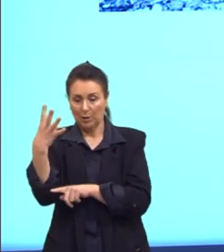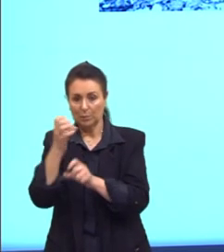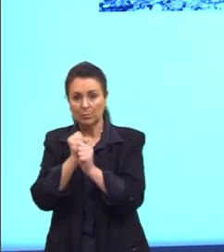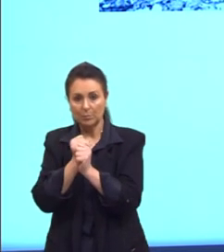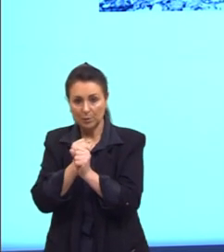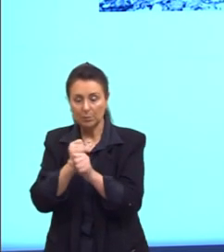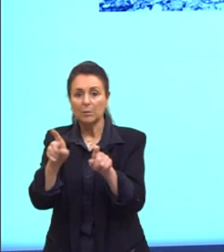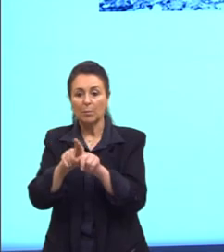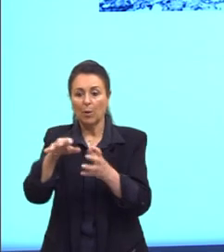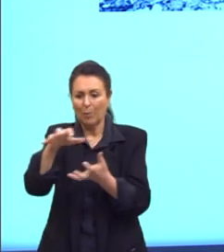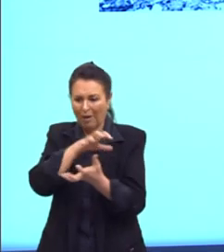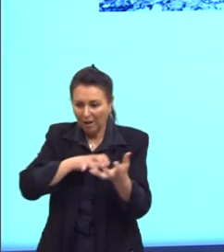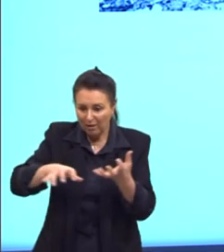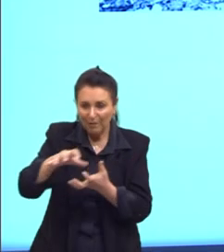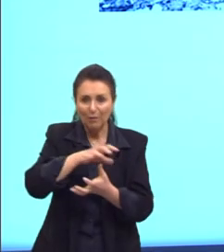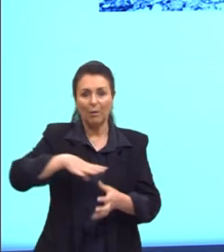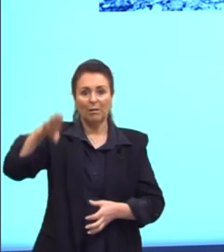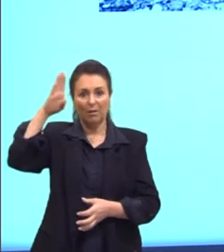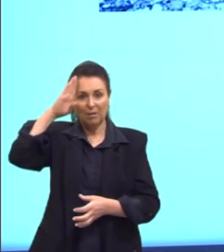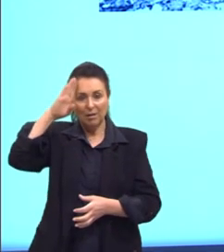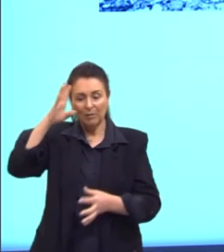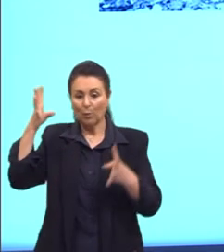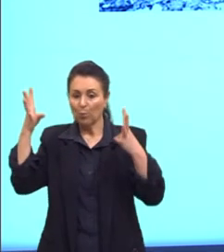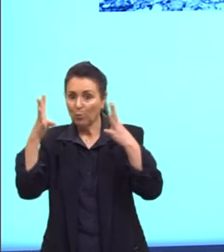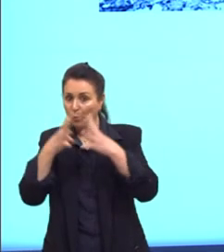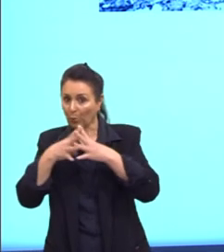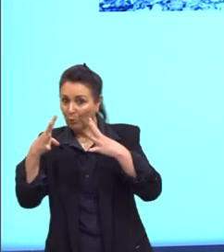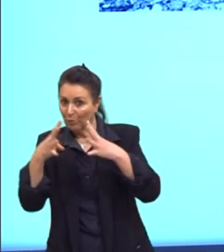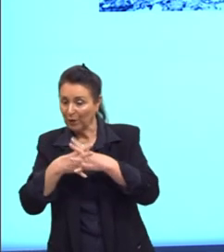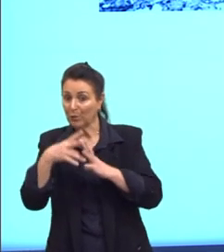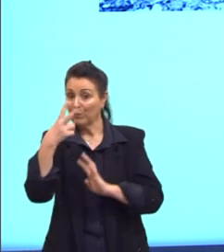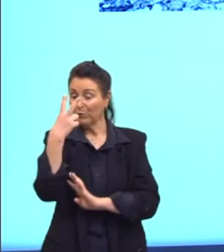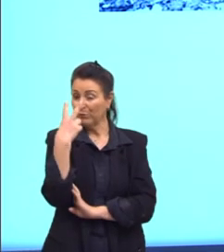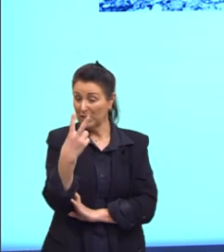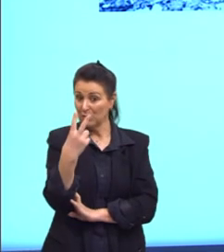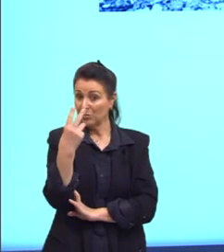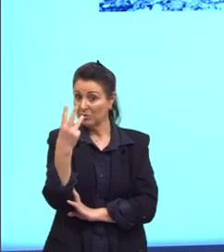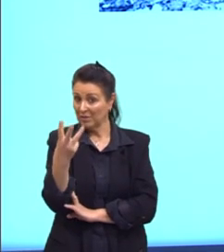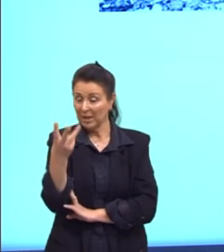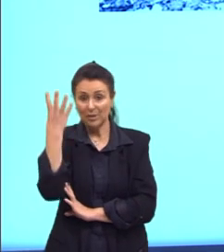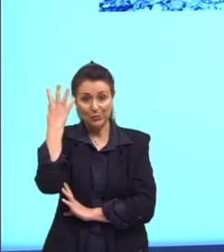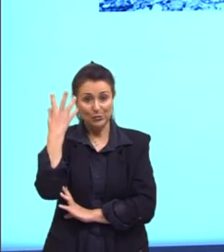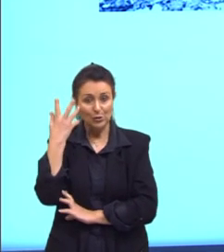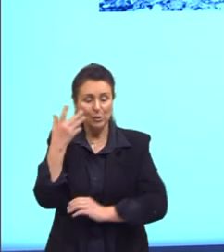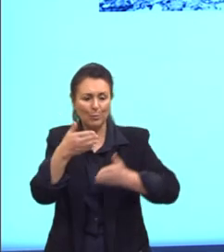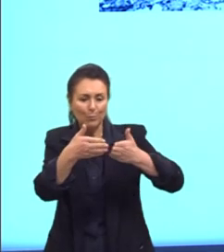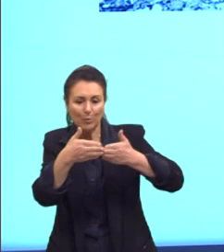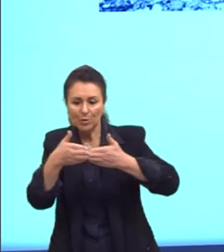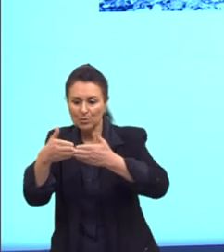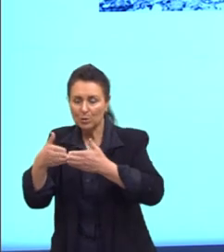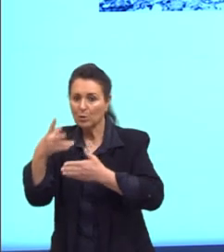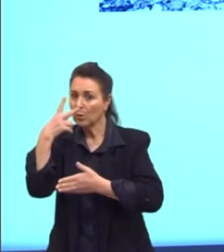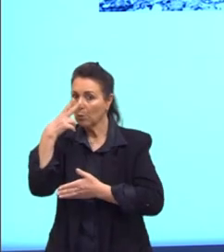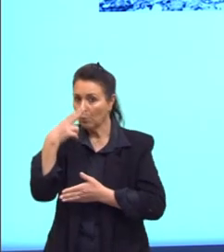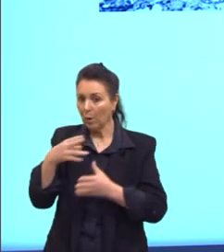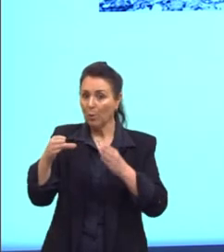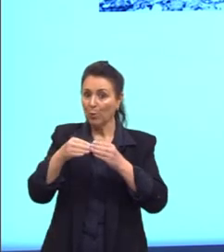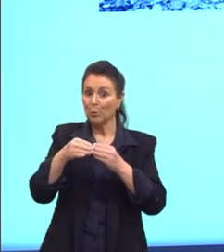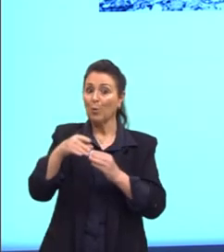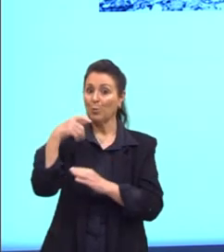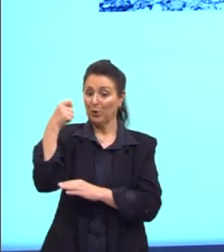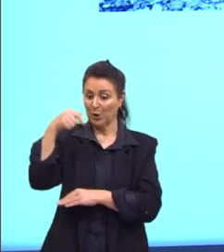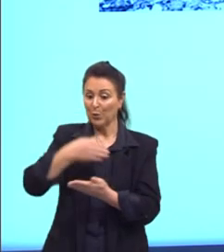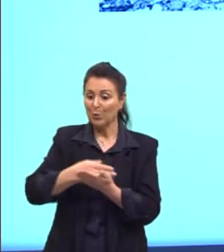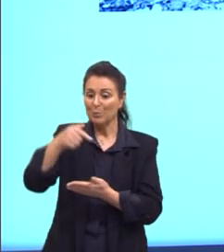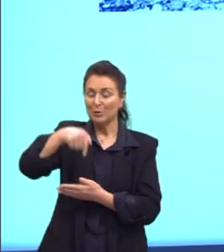revolta dos militares, teve um conflito armado por 23 dias, eles tinham as mesmas reivindicações do tenentismo, e